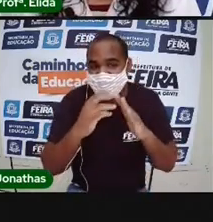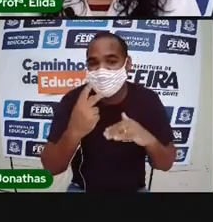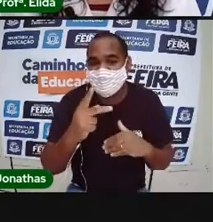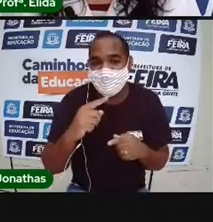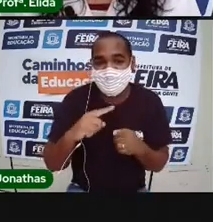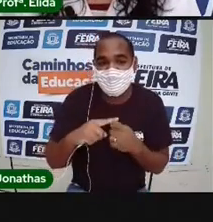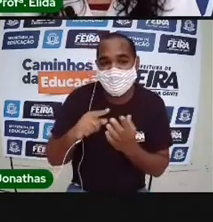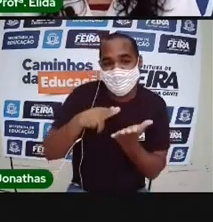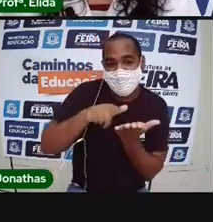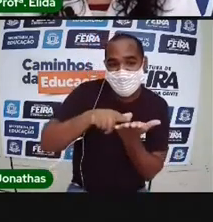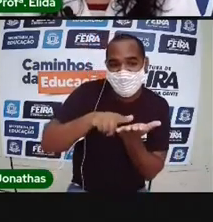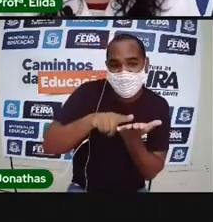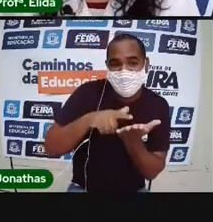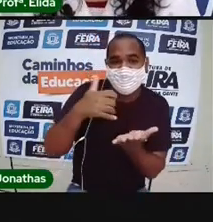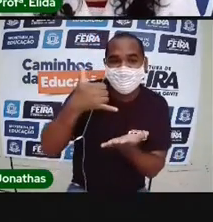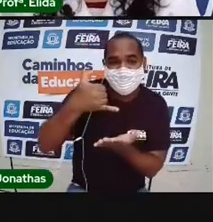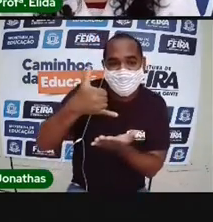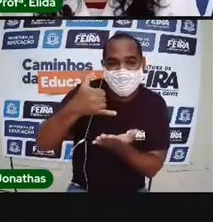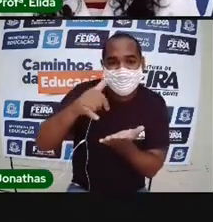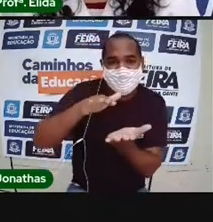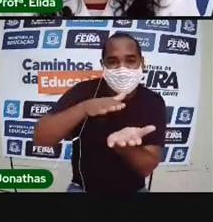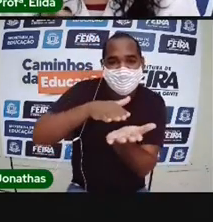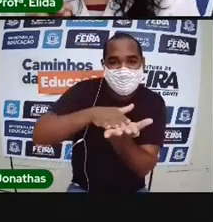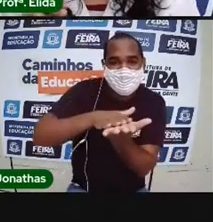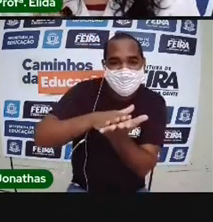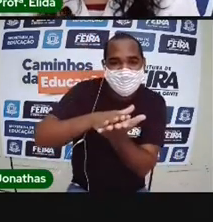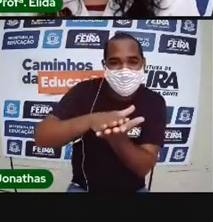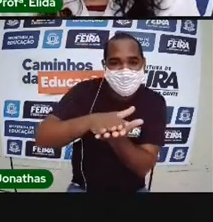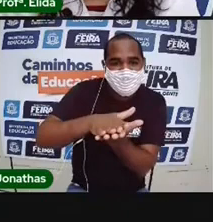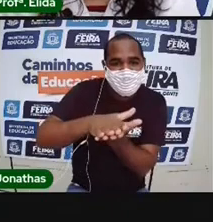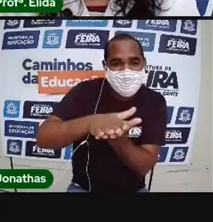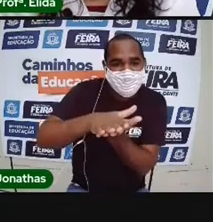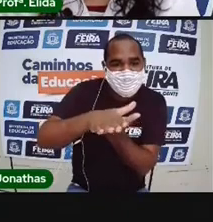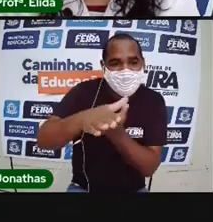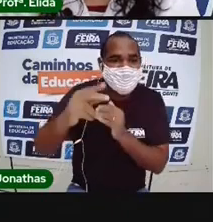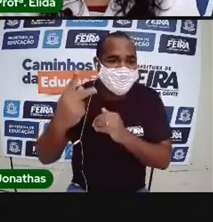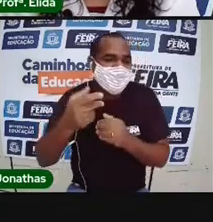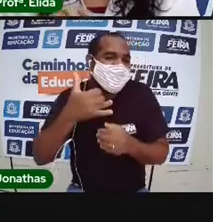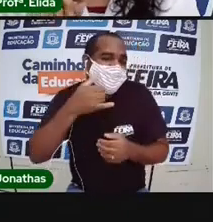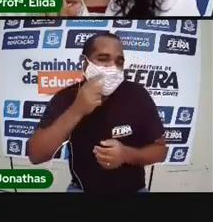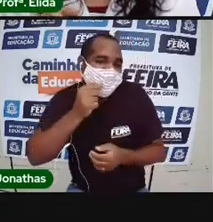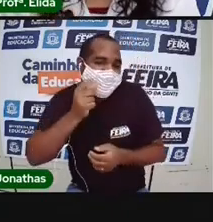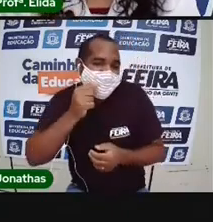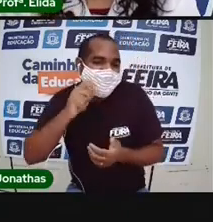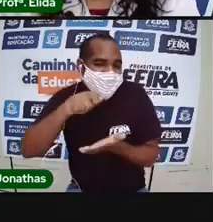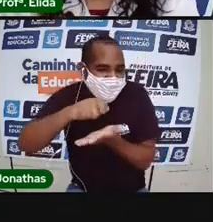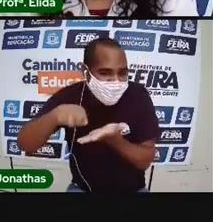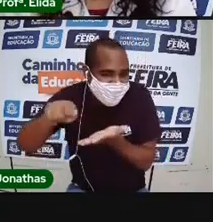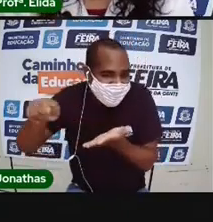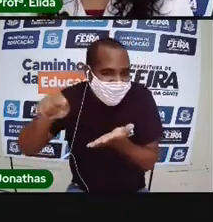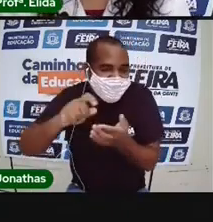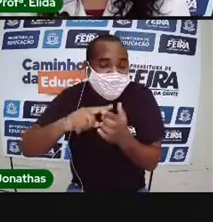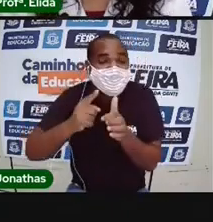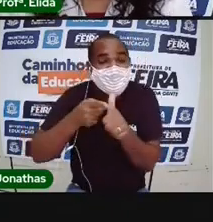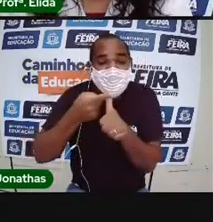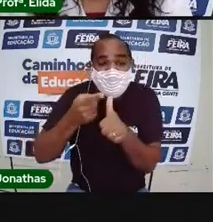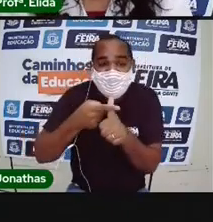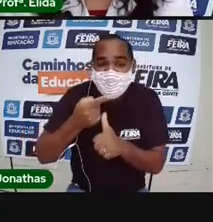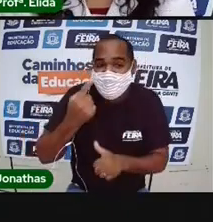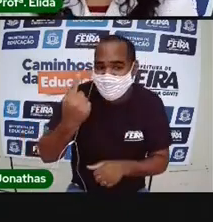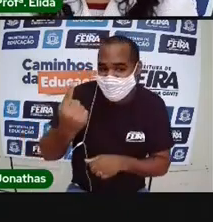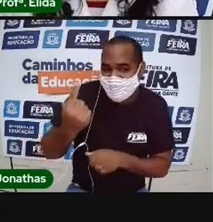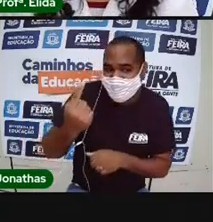pega o seu material xerocado, senta aí no seu cantinho, lápis e borracha na mão. E a primeira coisa é